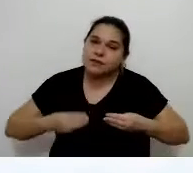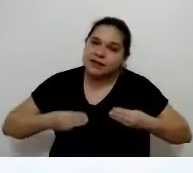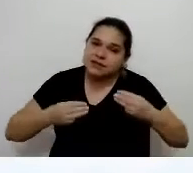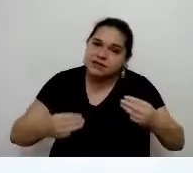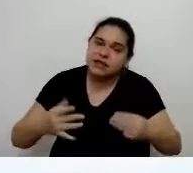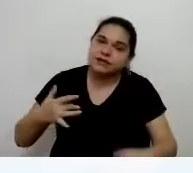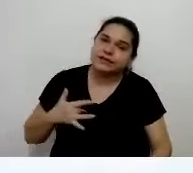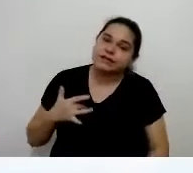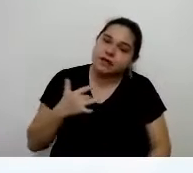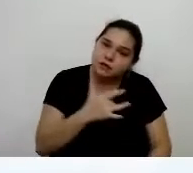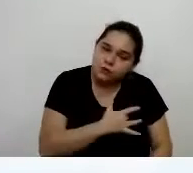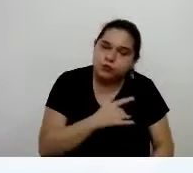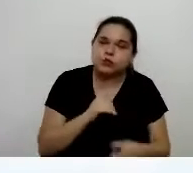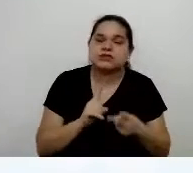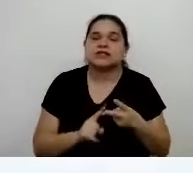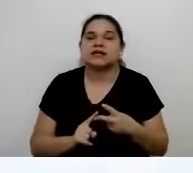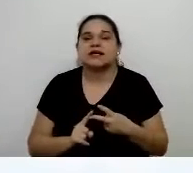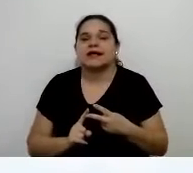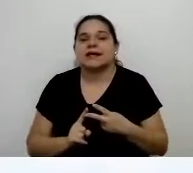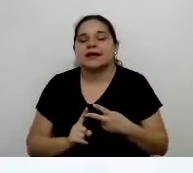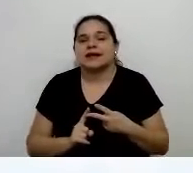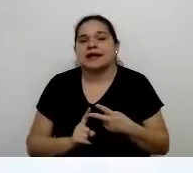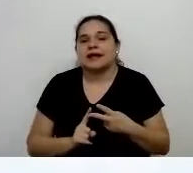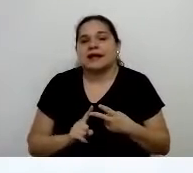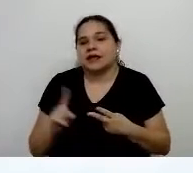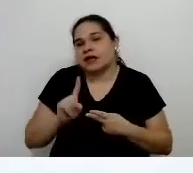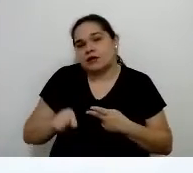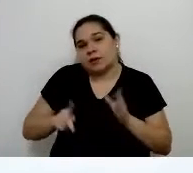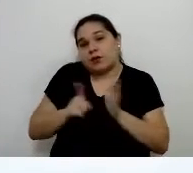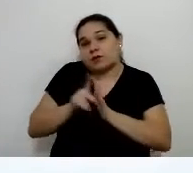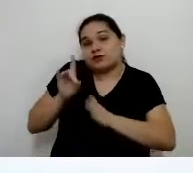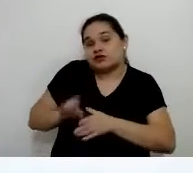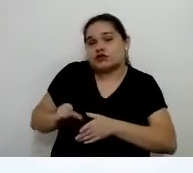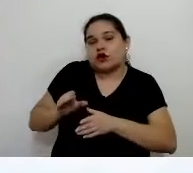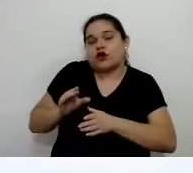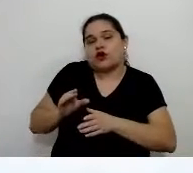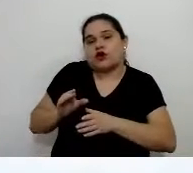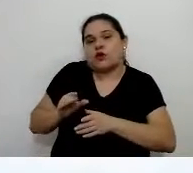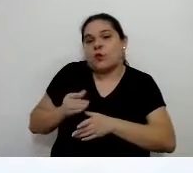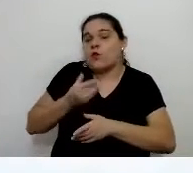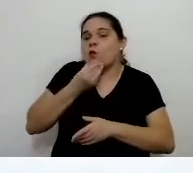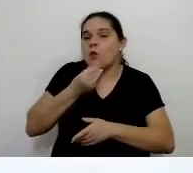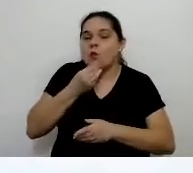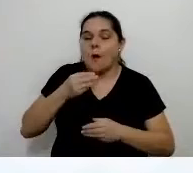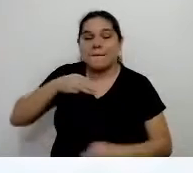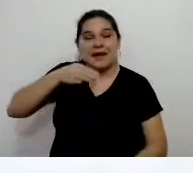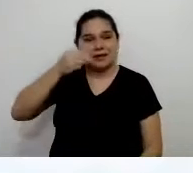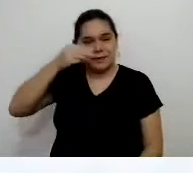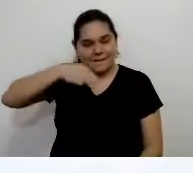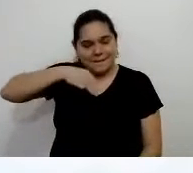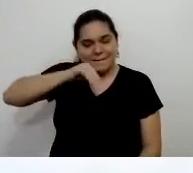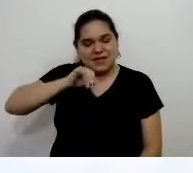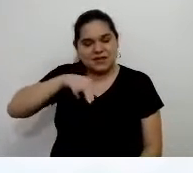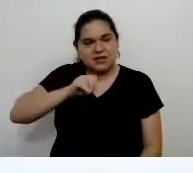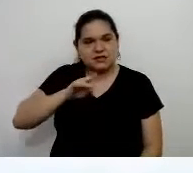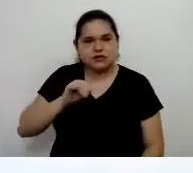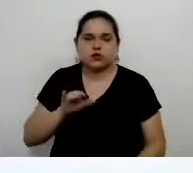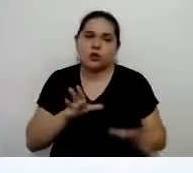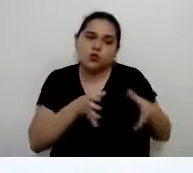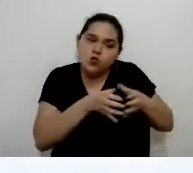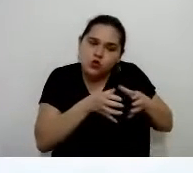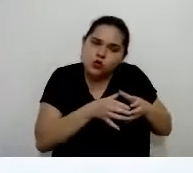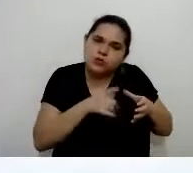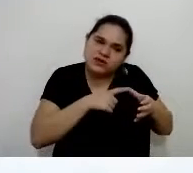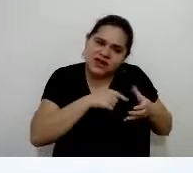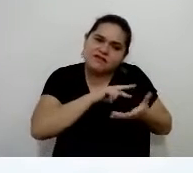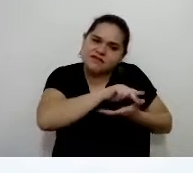Saúde, que não é só o ministro, o Ministério da Saúde é muito grande, digamos assim, tem muitos bons profissionais, juntamente